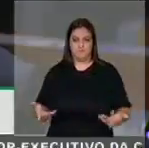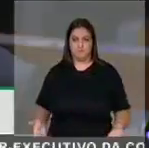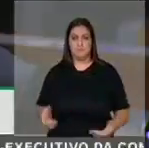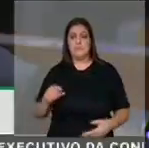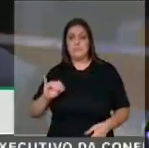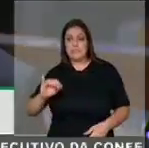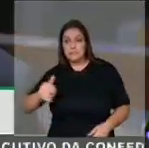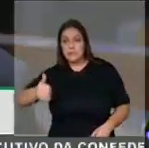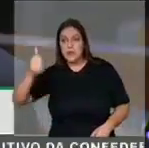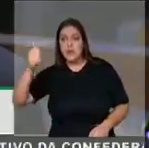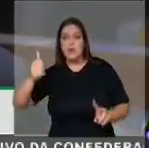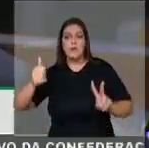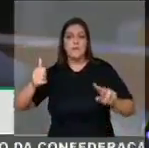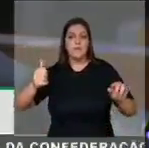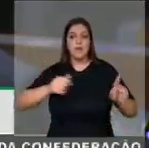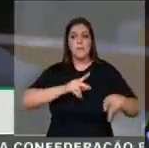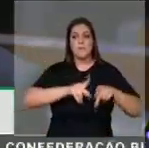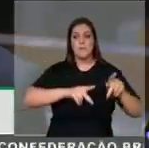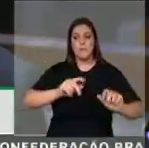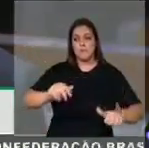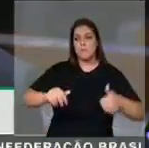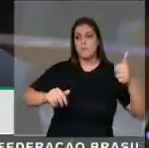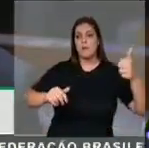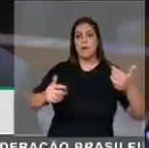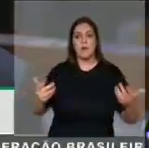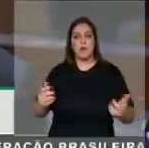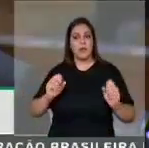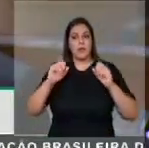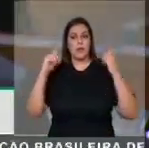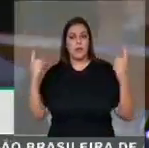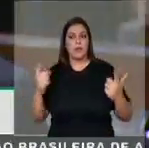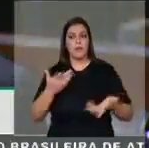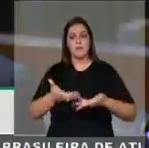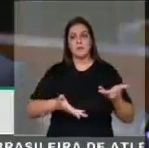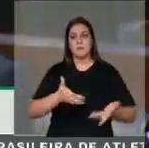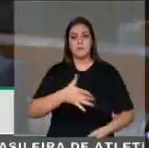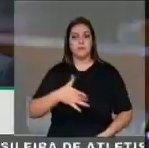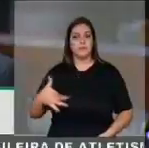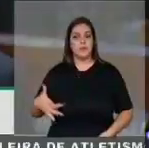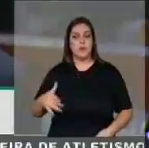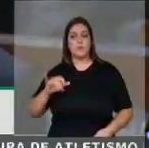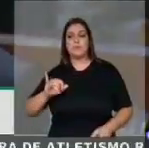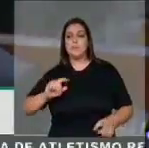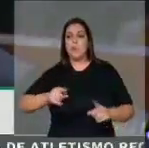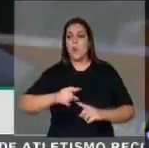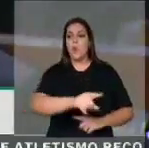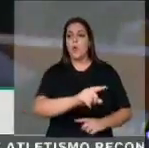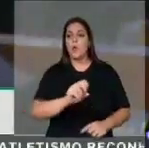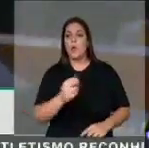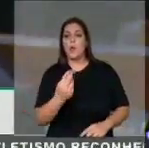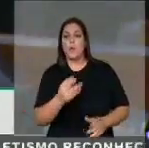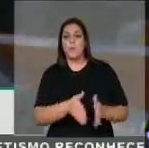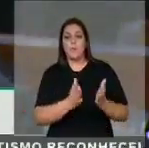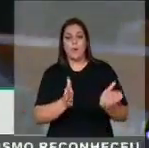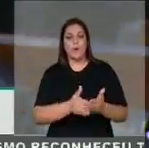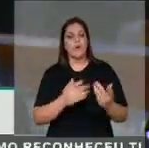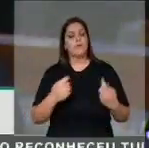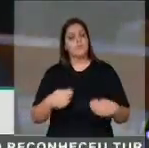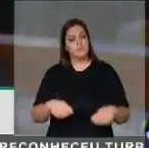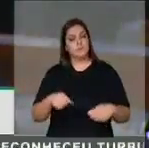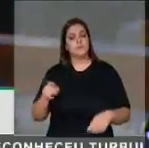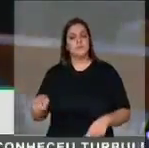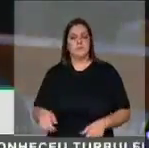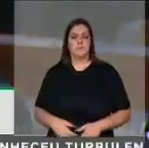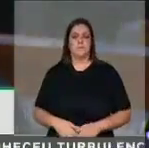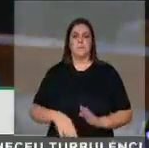melhora a saúde pública, melhora o atendimento, principalmente nas áreas distantes e nas comunidades carentes. A gente tem a medida provisória 827, que